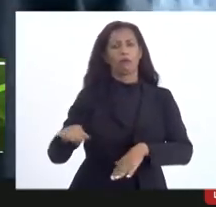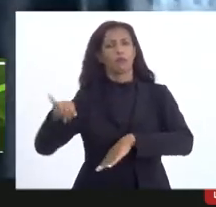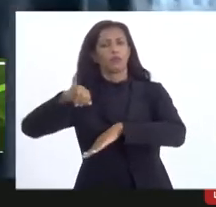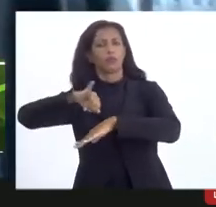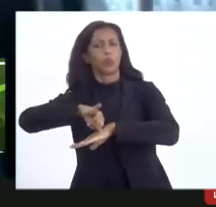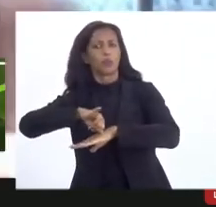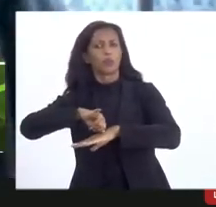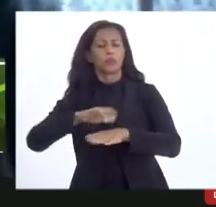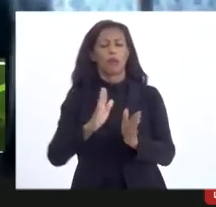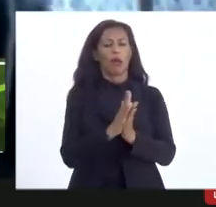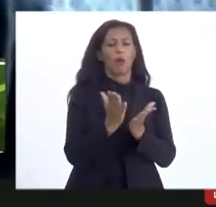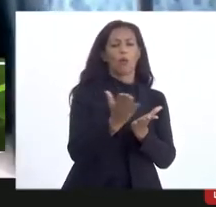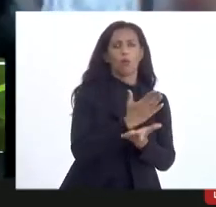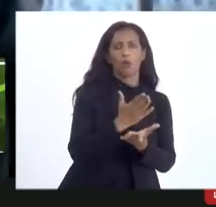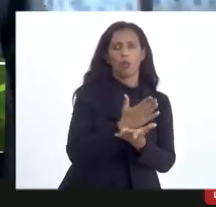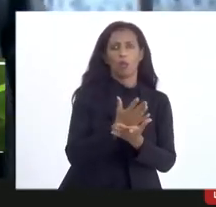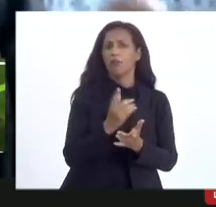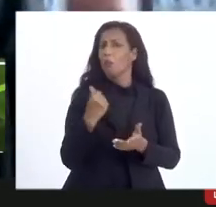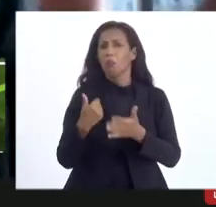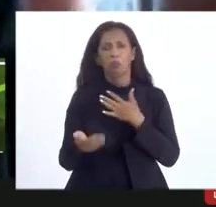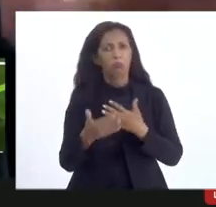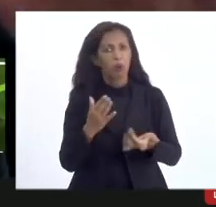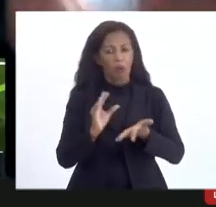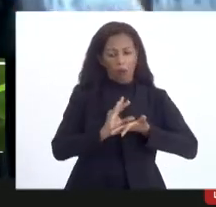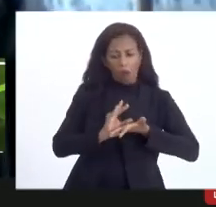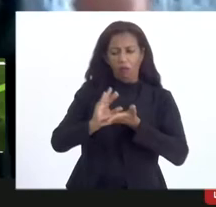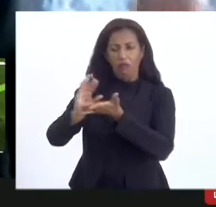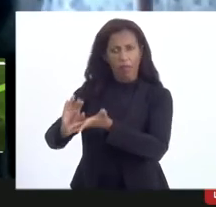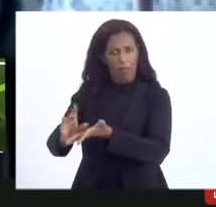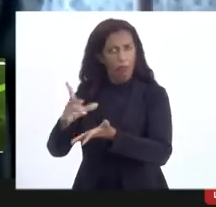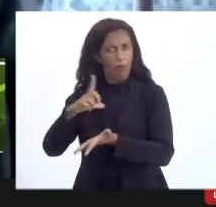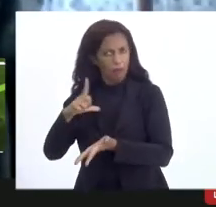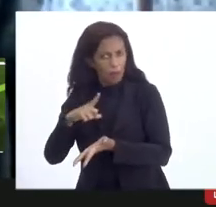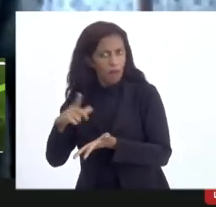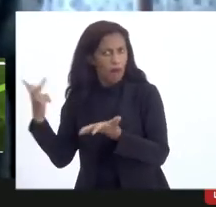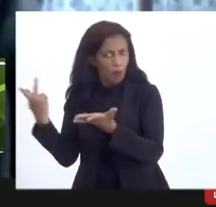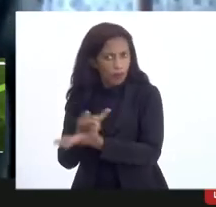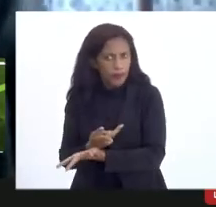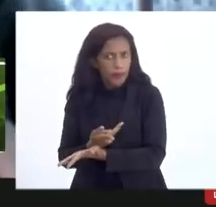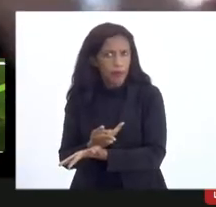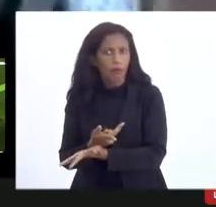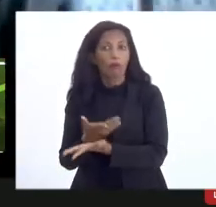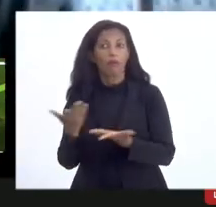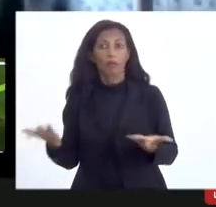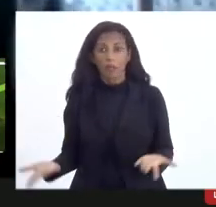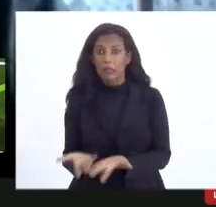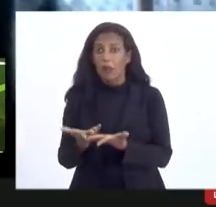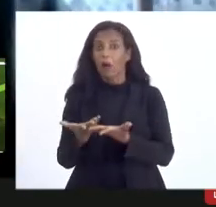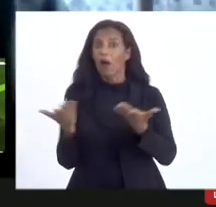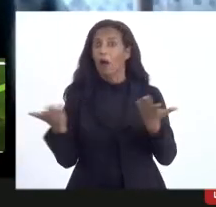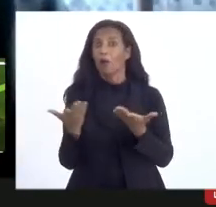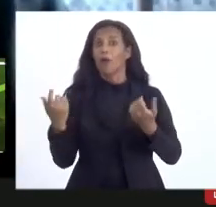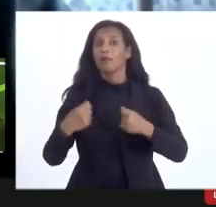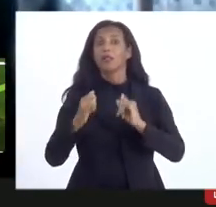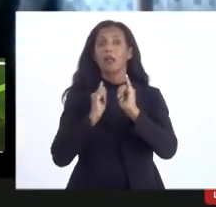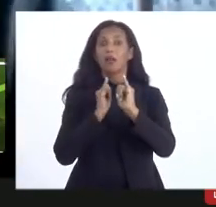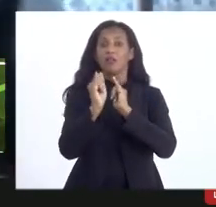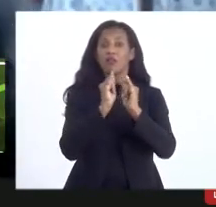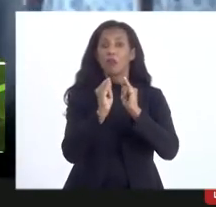clássicas, o livro, o que for, de fato, aconteceu. E dá os dados gerais.